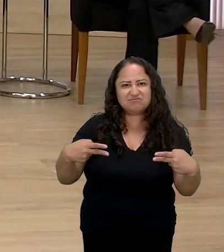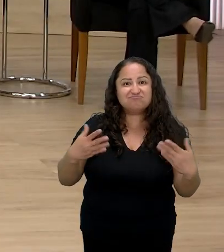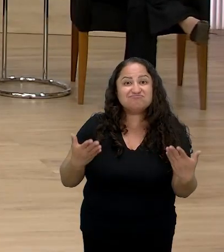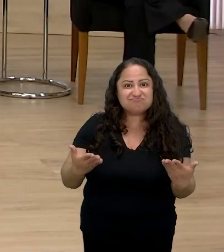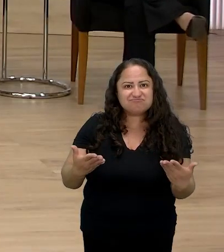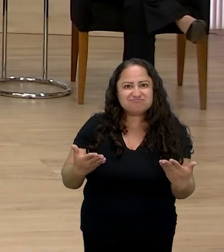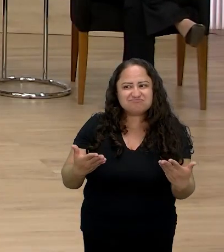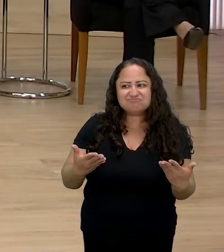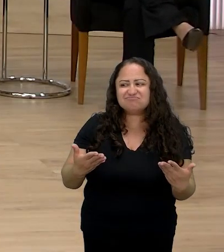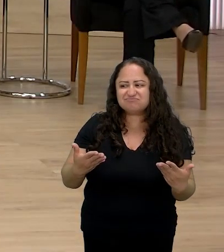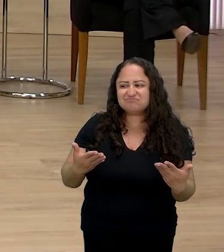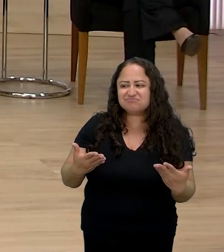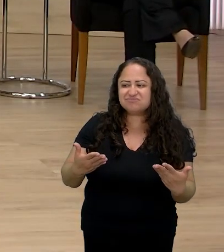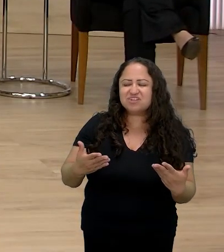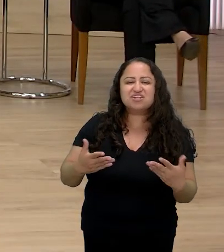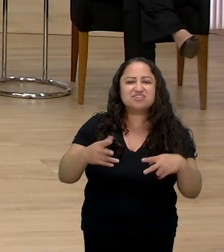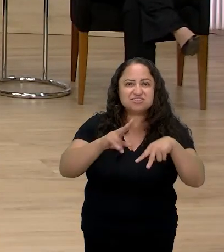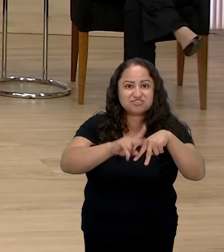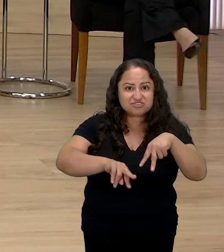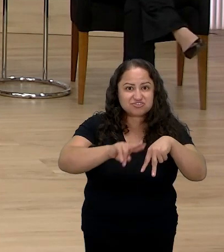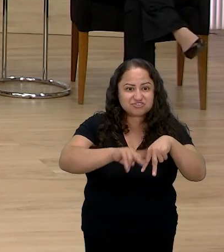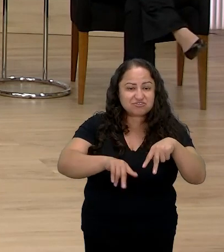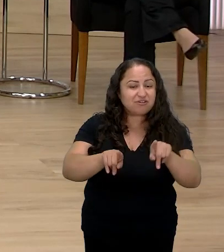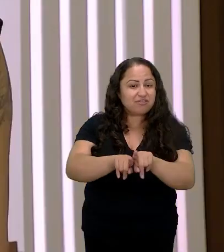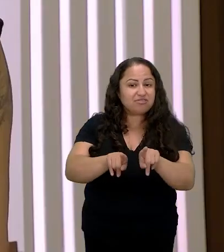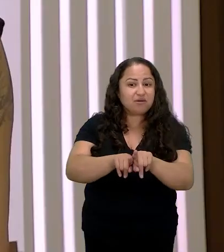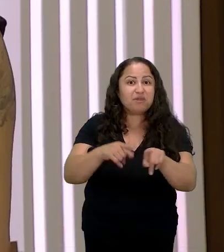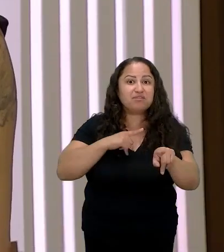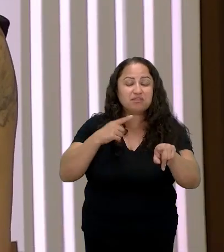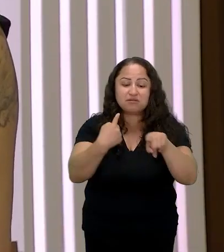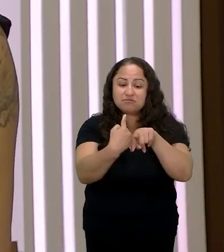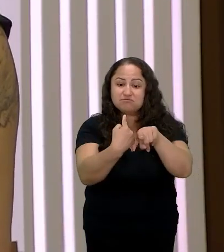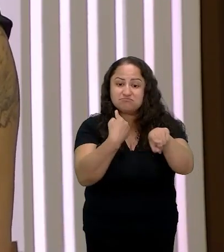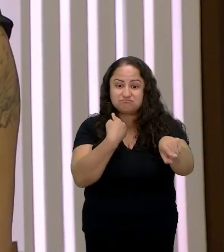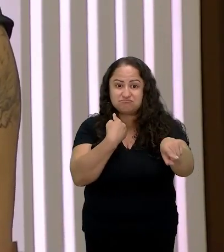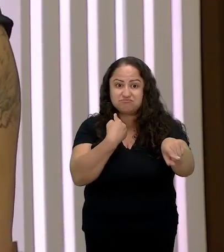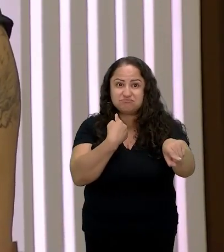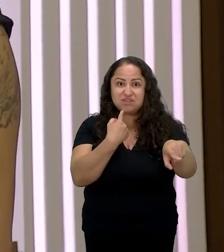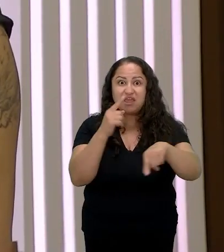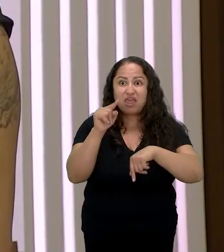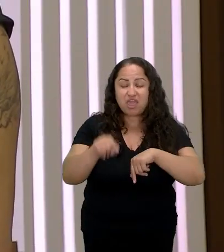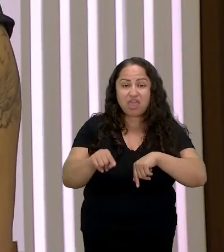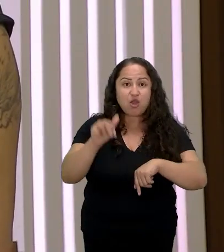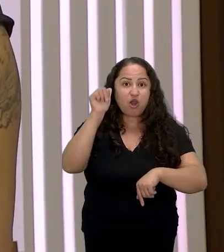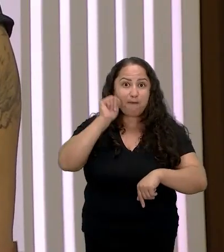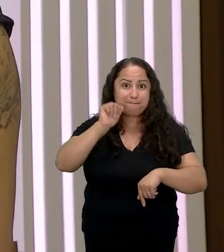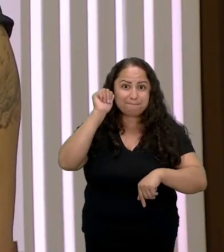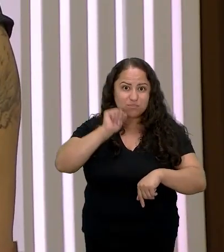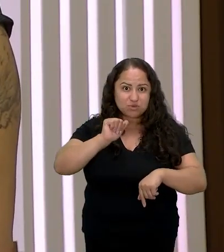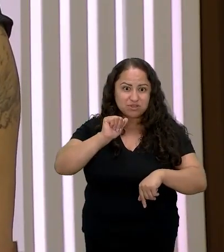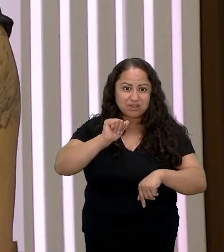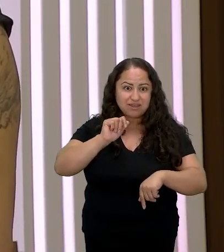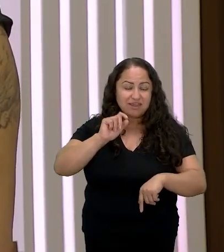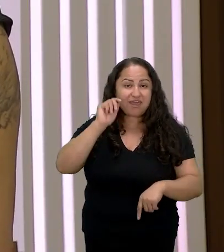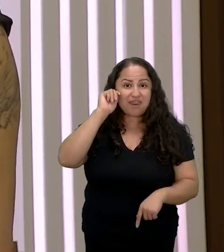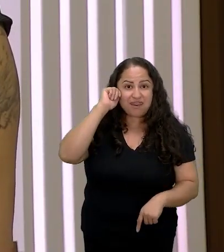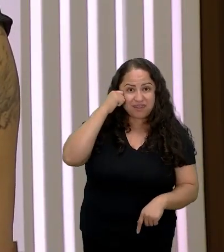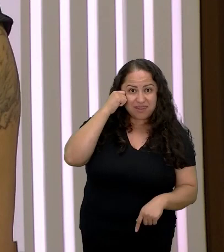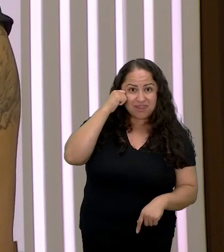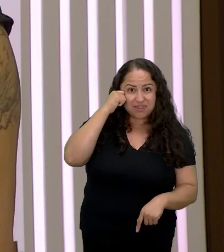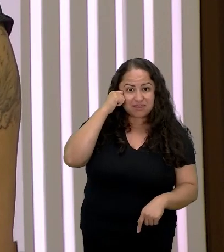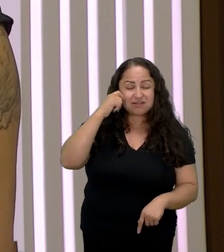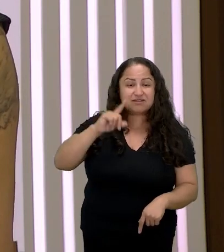ela tem uma questão aqui de interseccionalidade porque ela é é uma mulher negra ela é escravizada